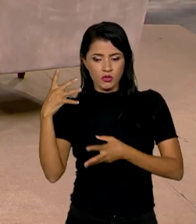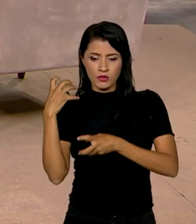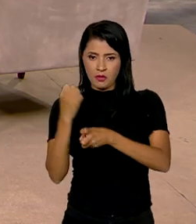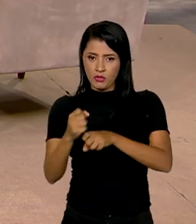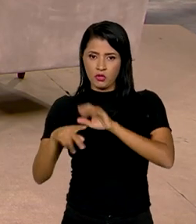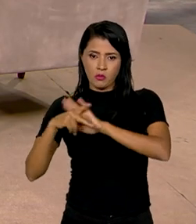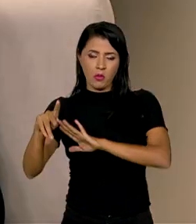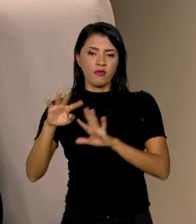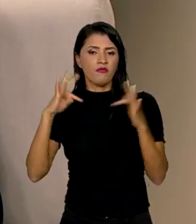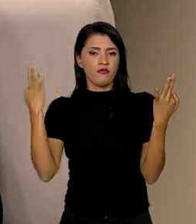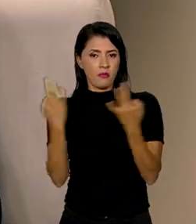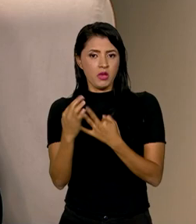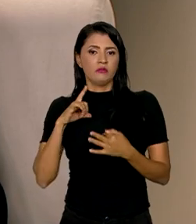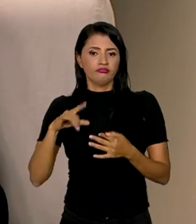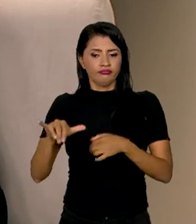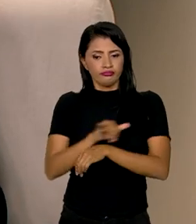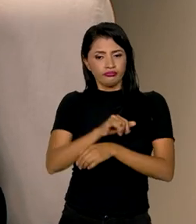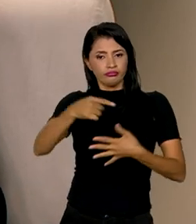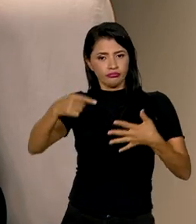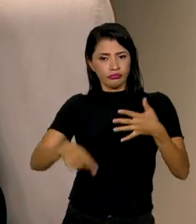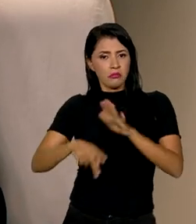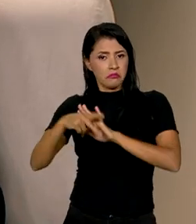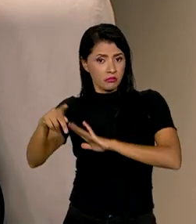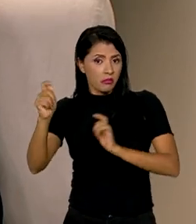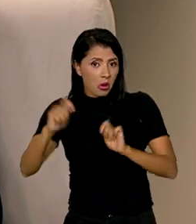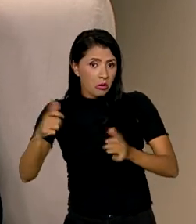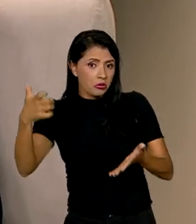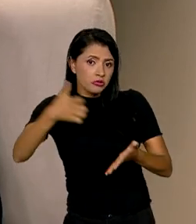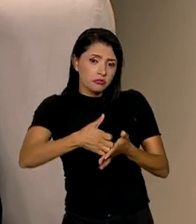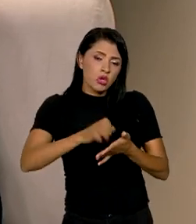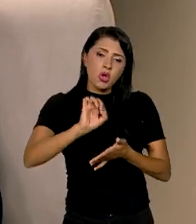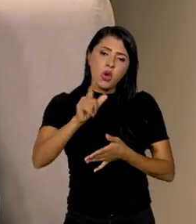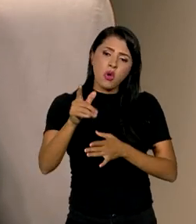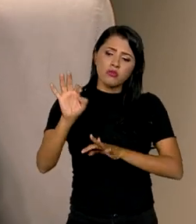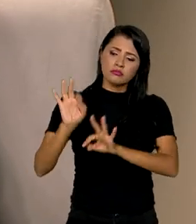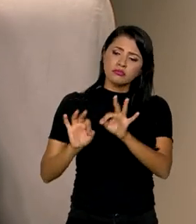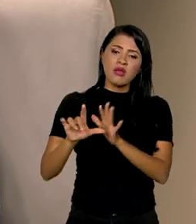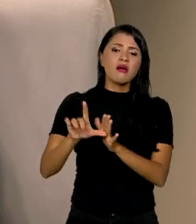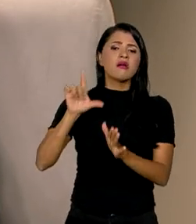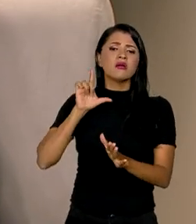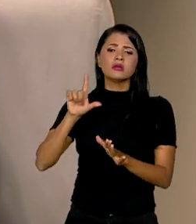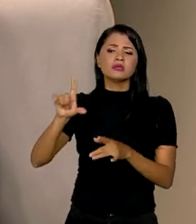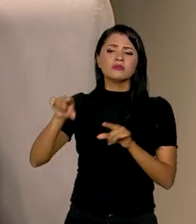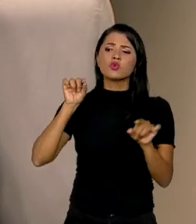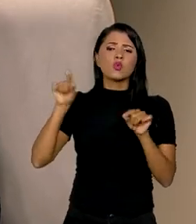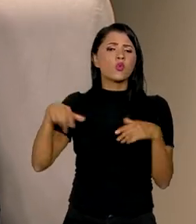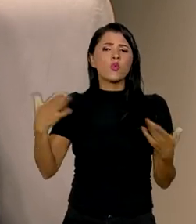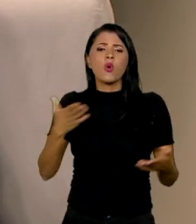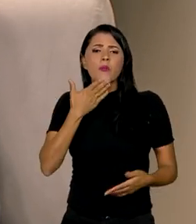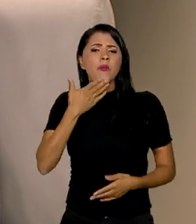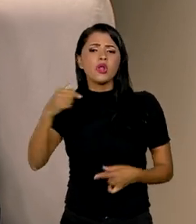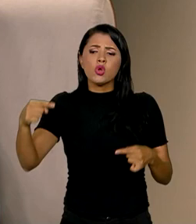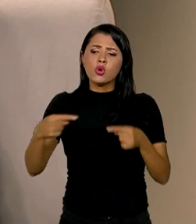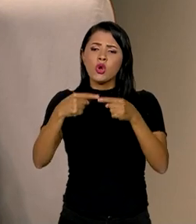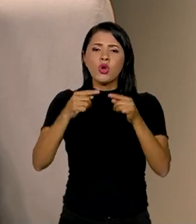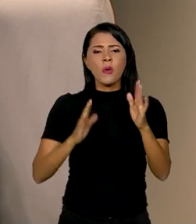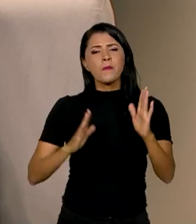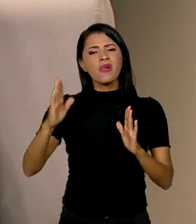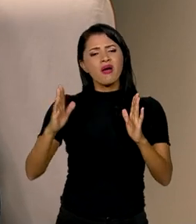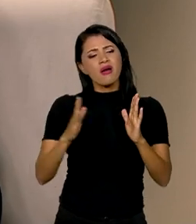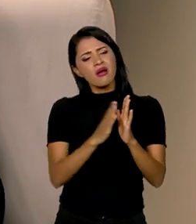familiar os recursos suficientes para isso. Ou planejar bem qual é a melhor alternativa de prazo